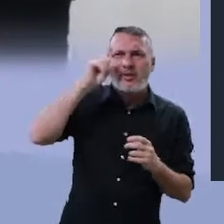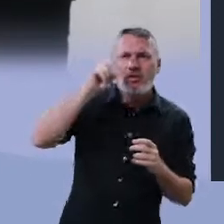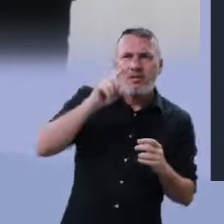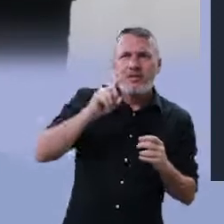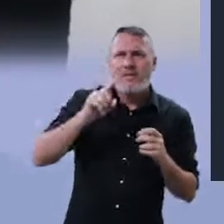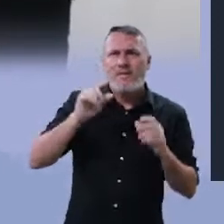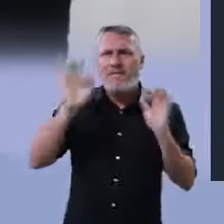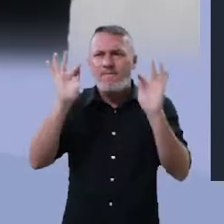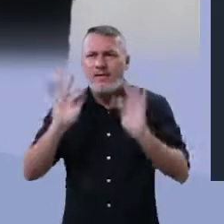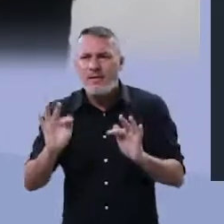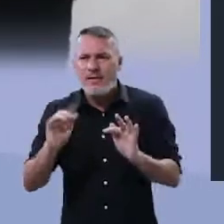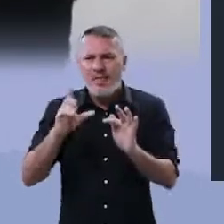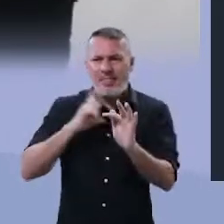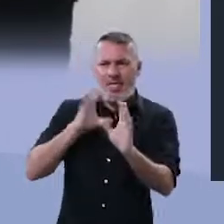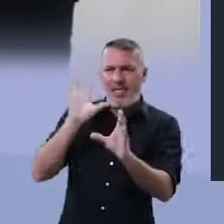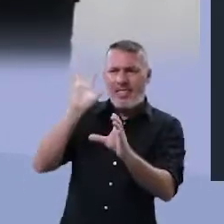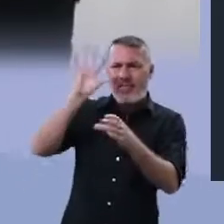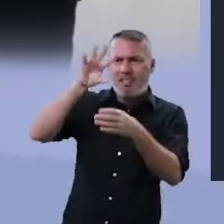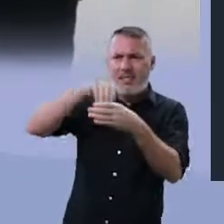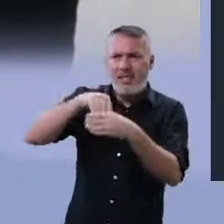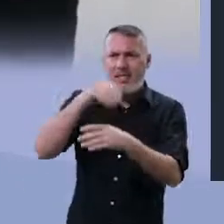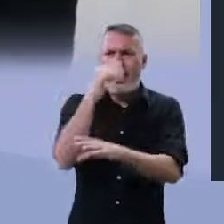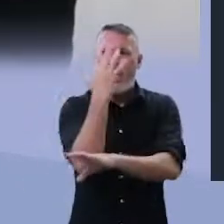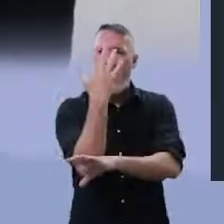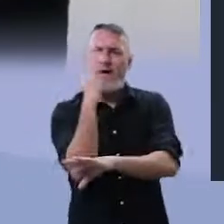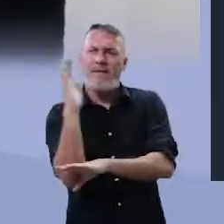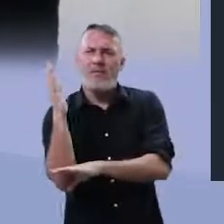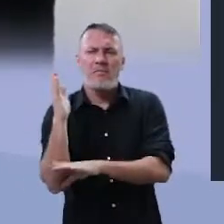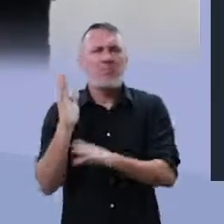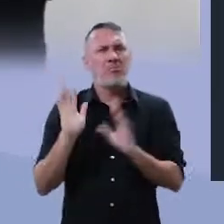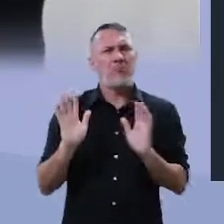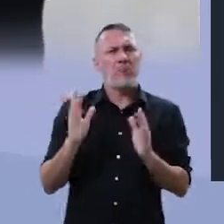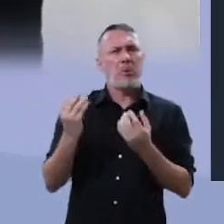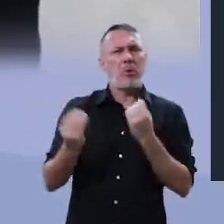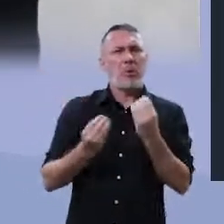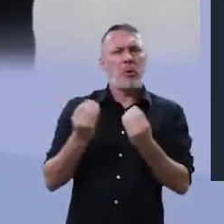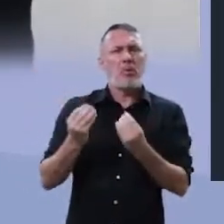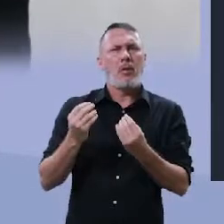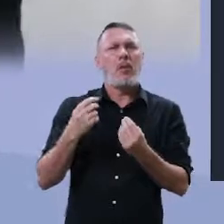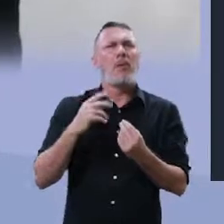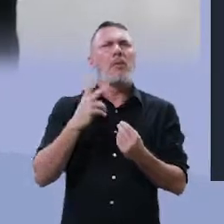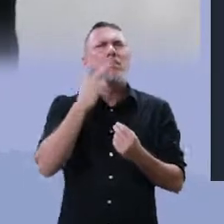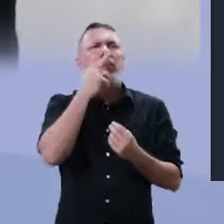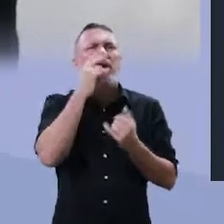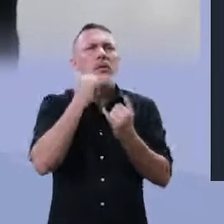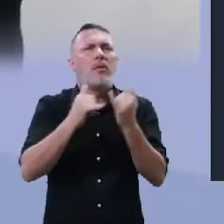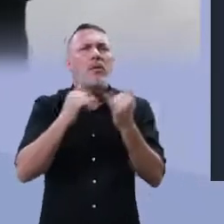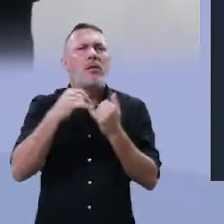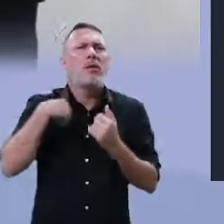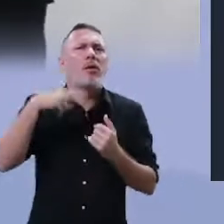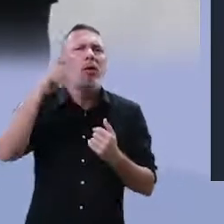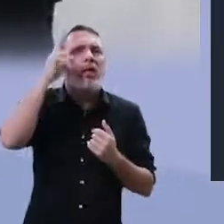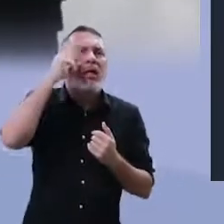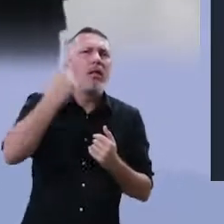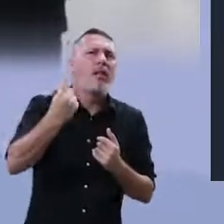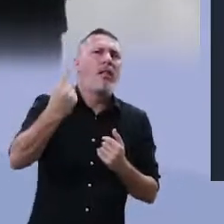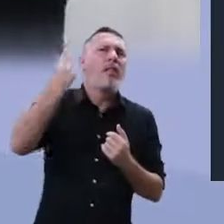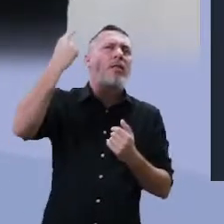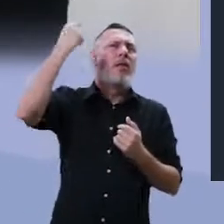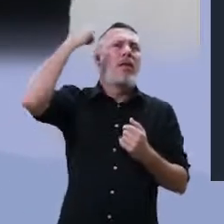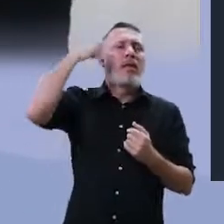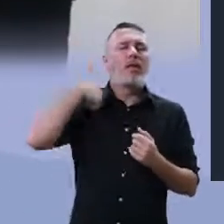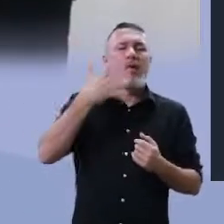os dias felizes estão entre as árvores? É como se o eu lírico nos remetesse à infância quando a criança